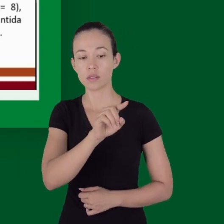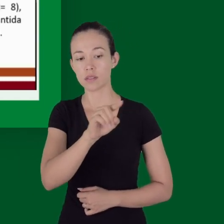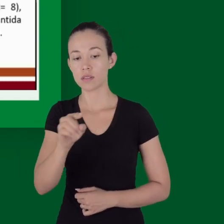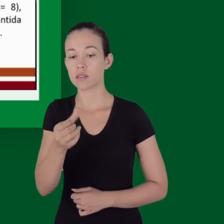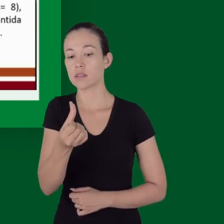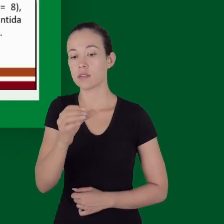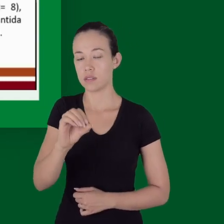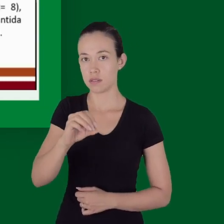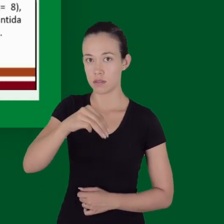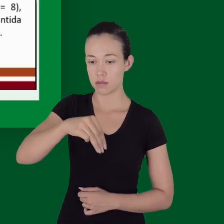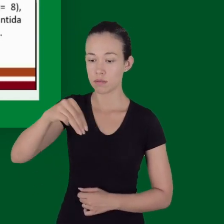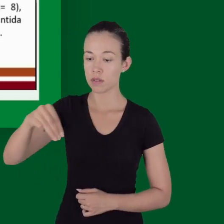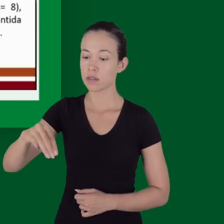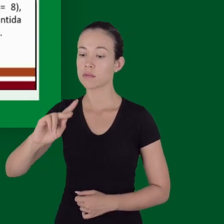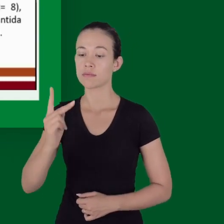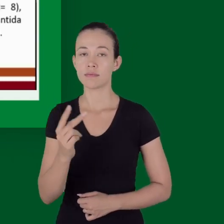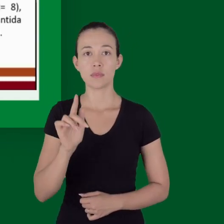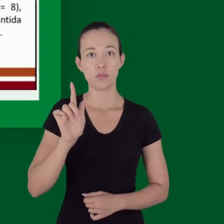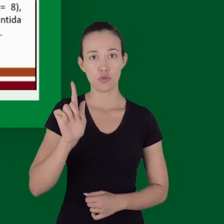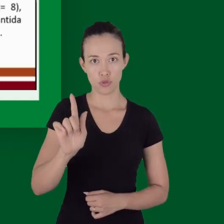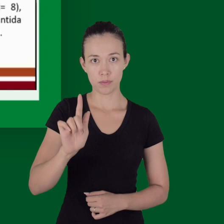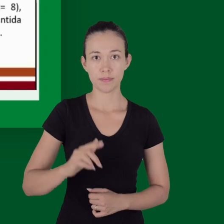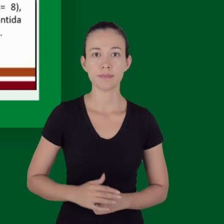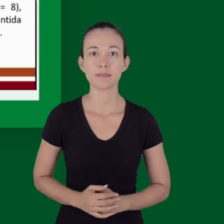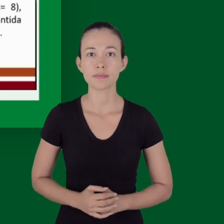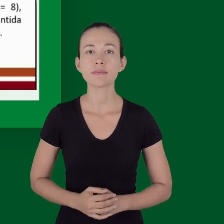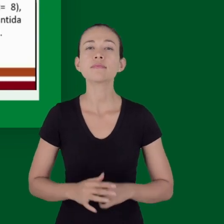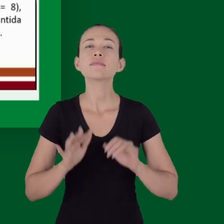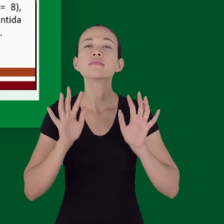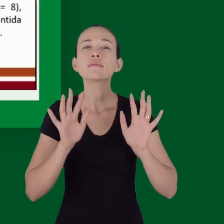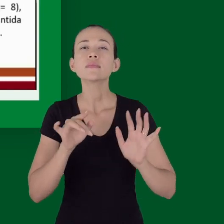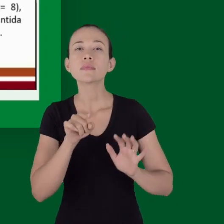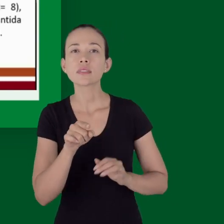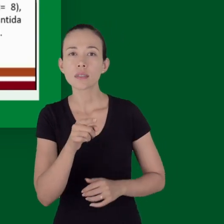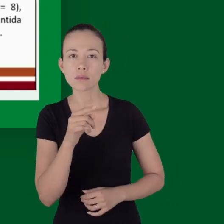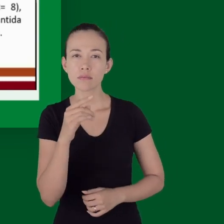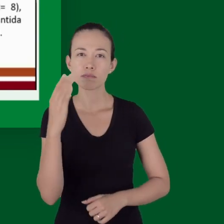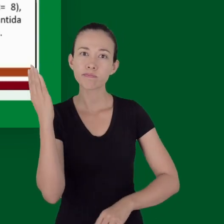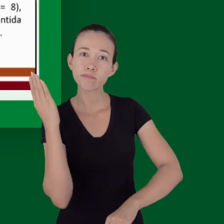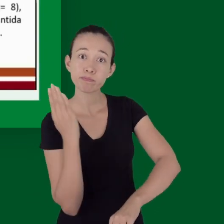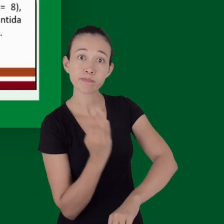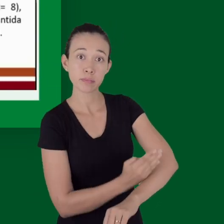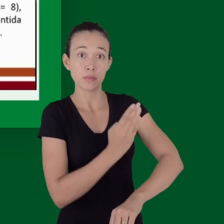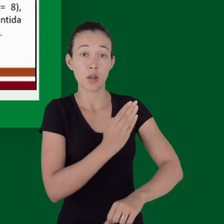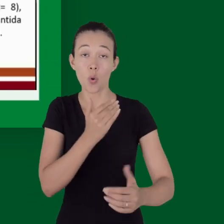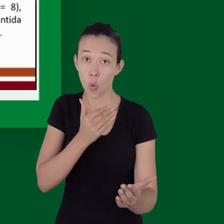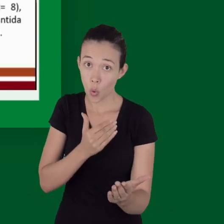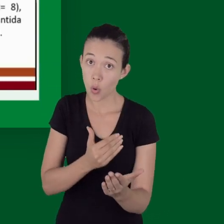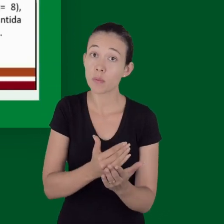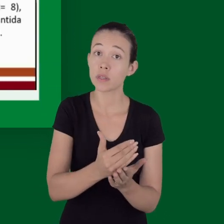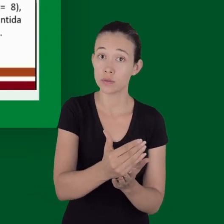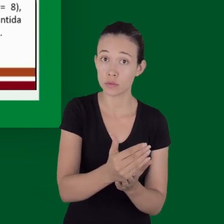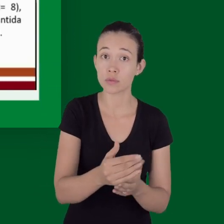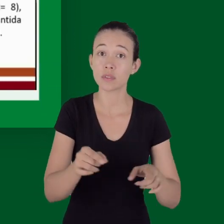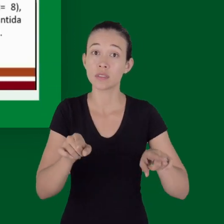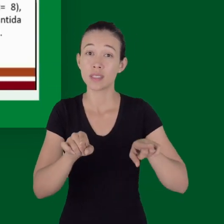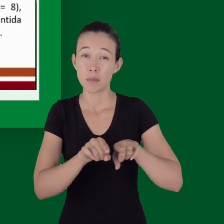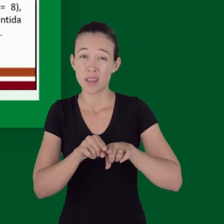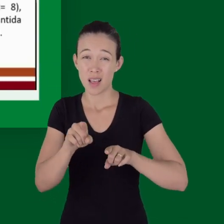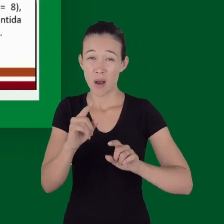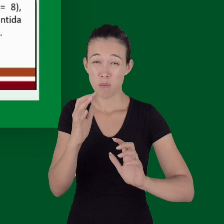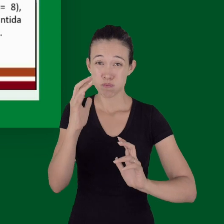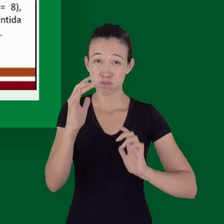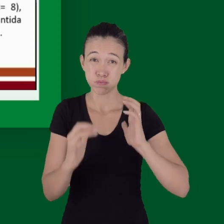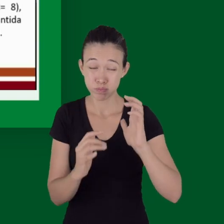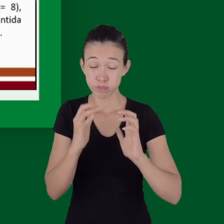cerebral se a gente suspeita o paciente tem um TCE grave o paciente que está com a escala de glasdo menor ou igual